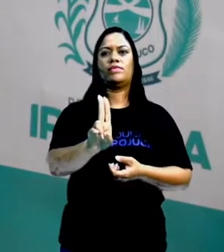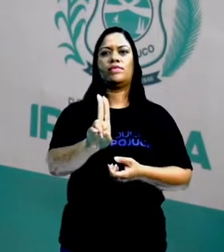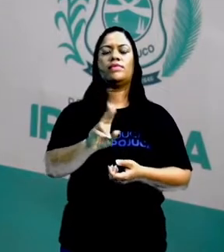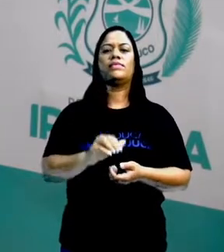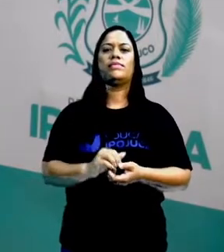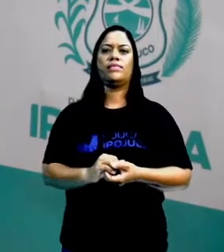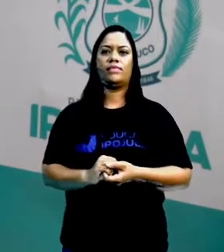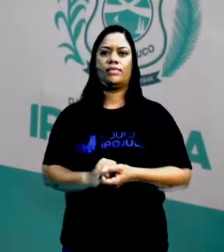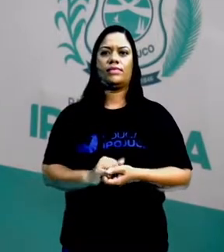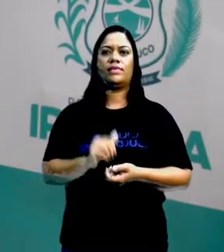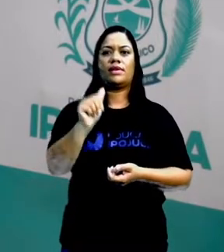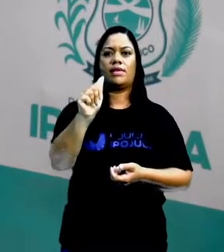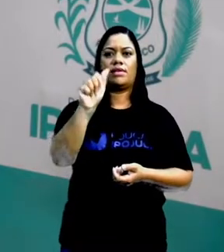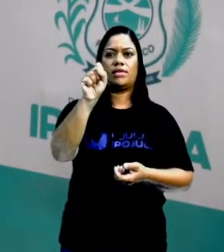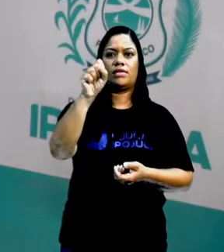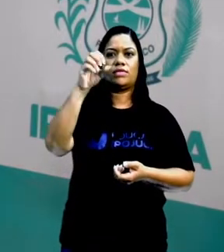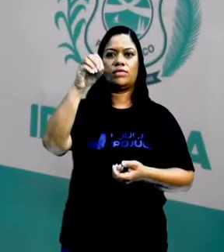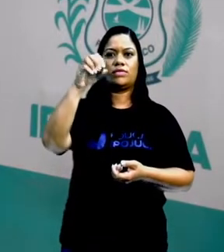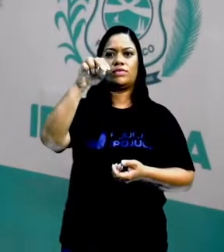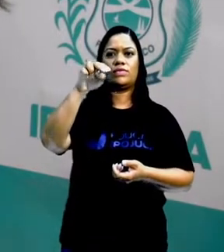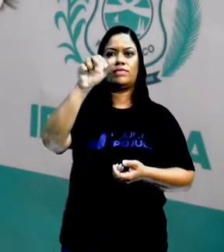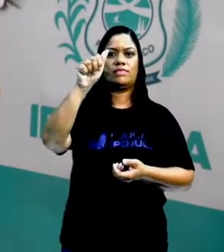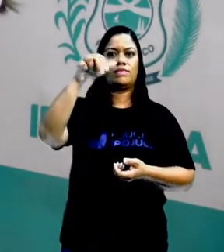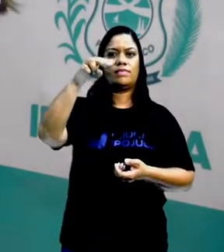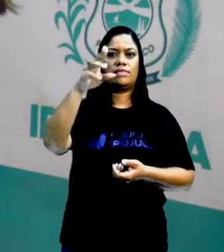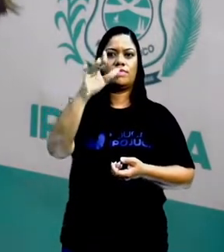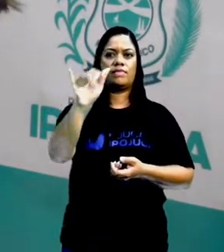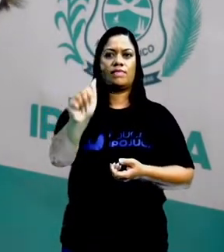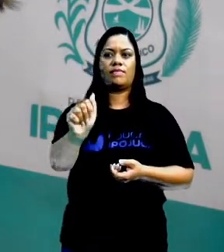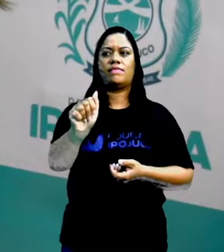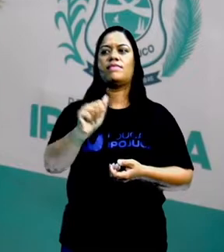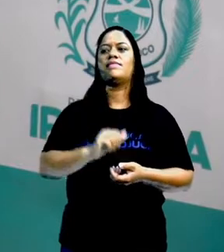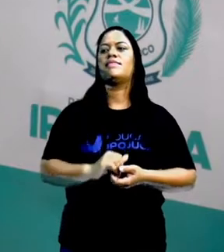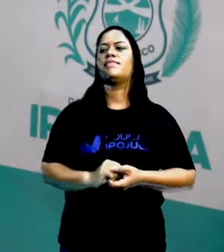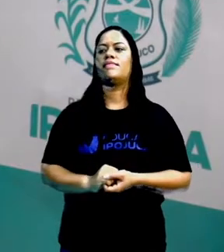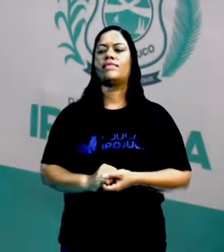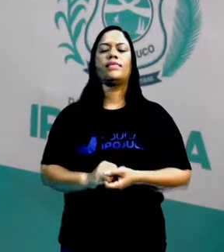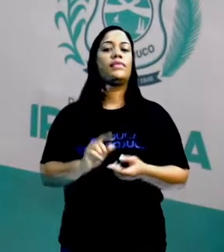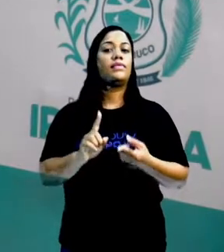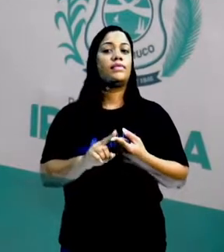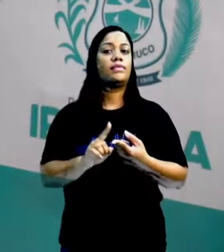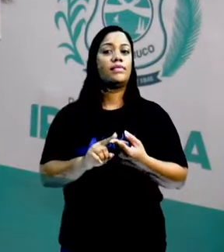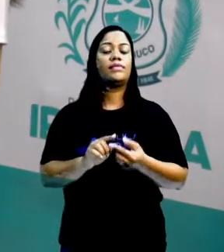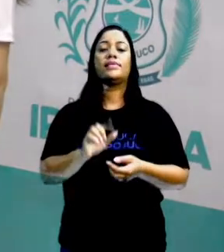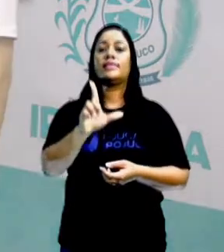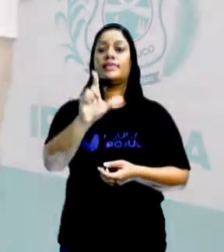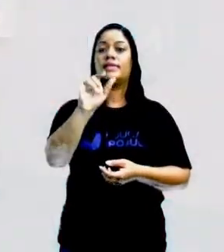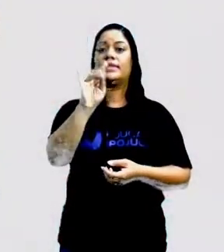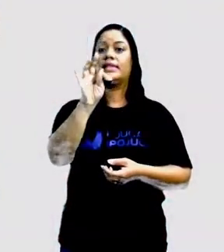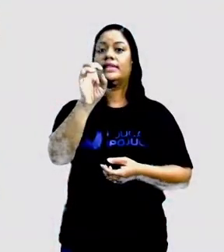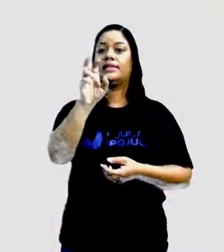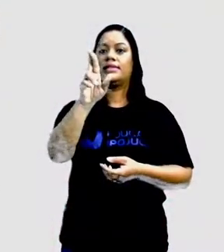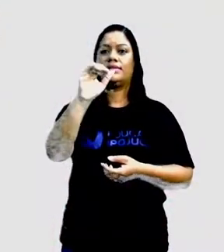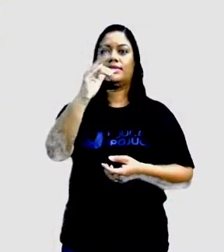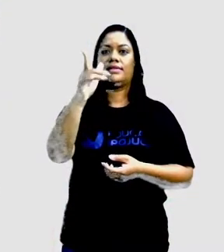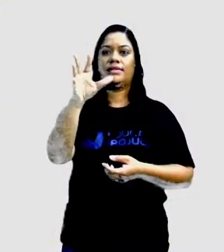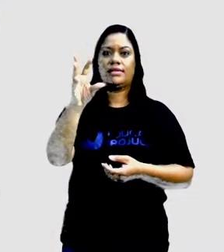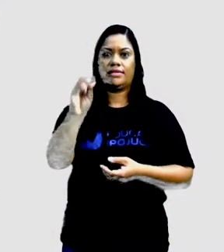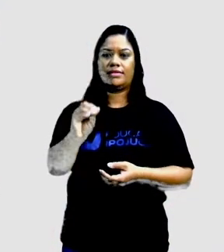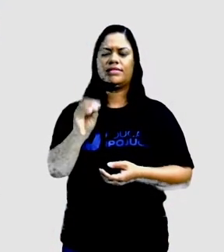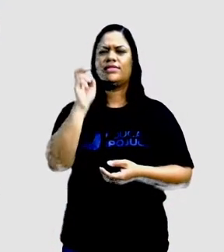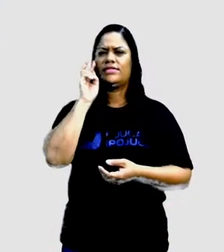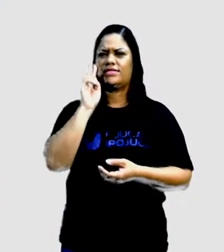chamamos de assonância. Tá, gente? A aliteração é a repetição de consoantes.